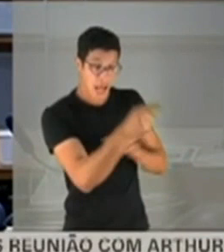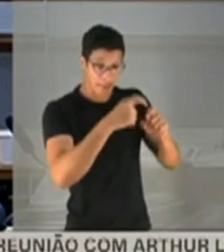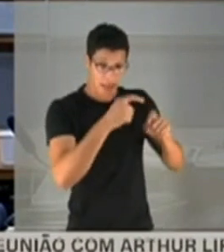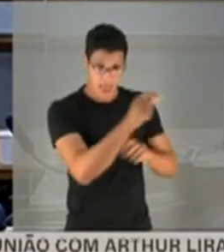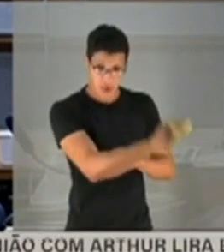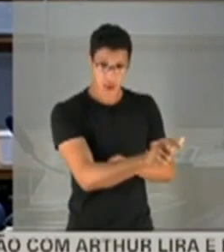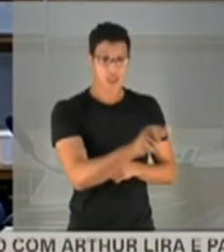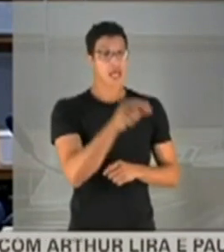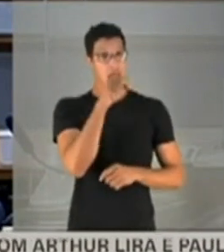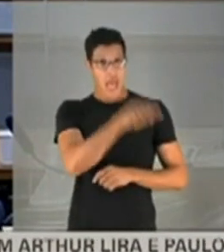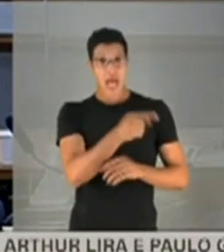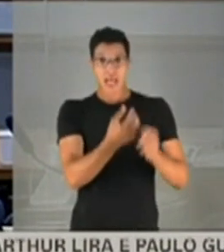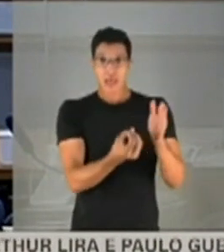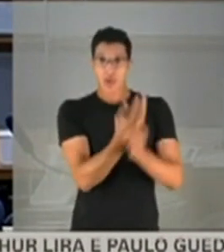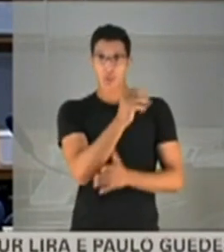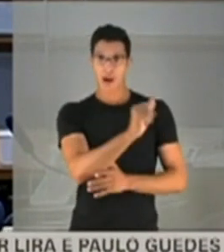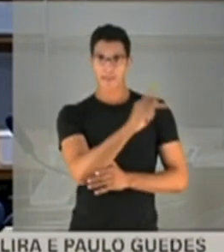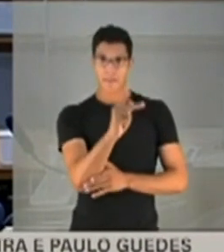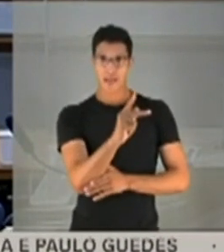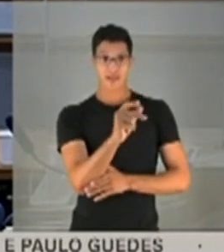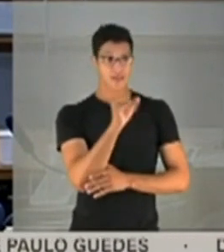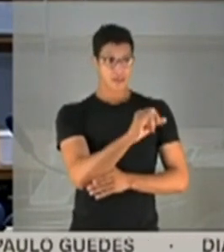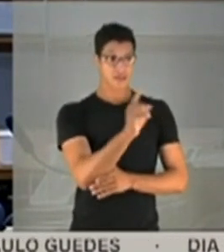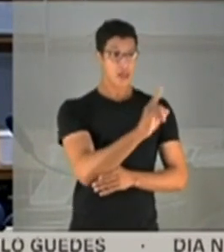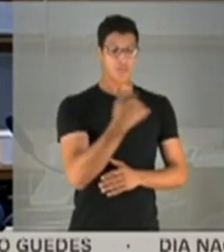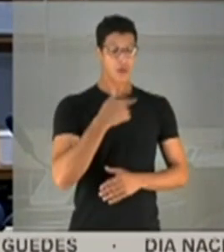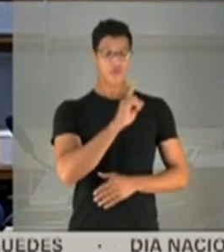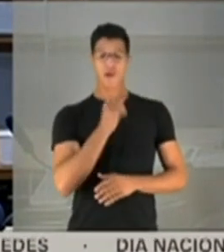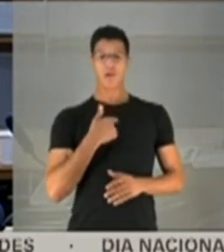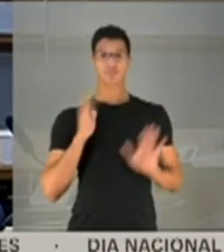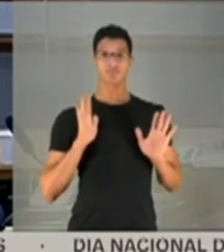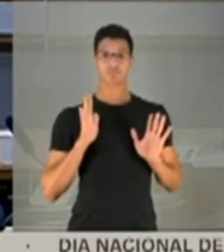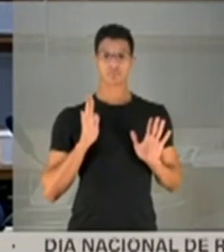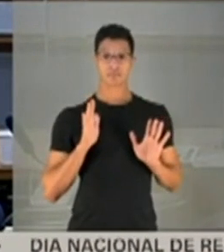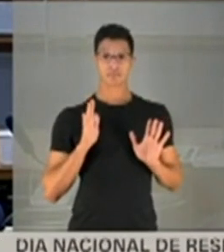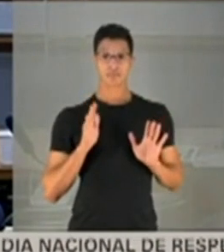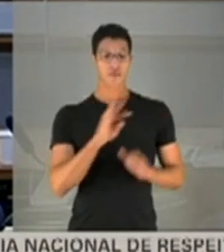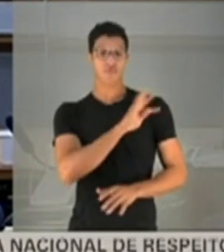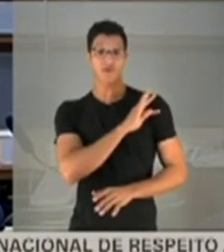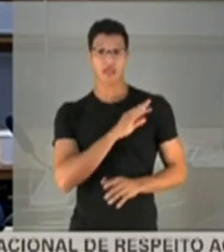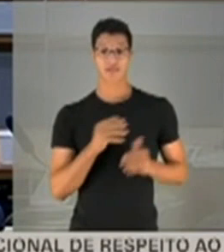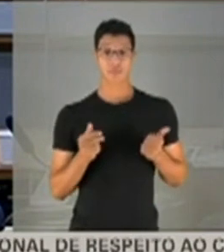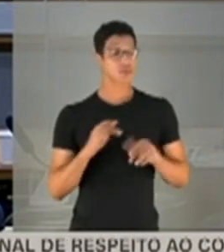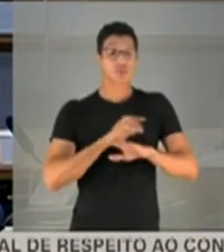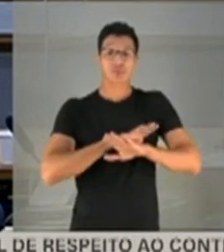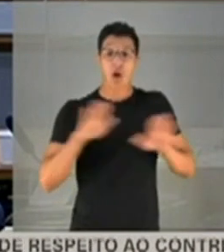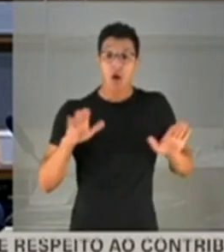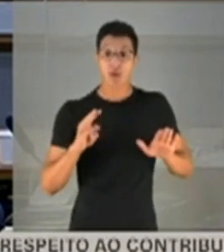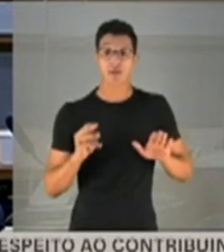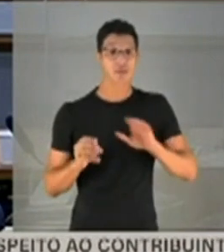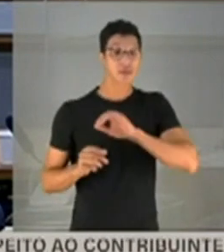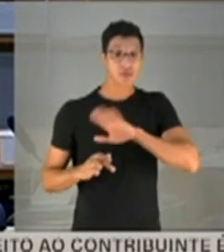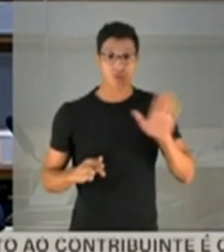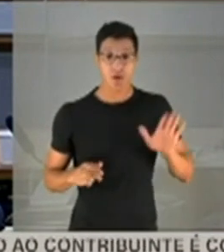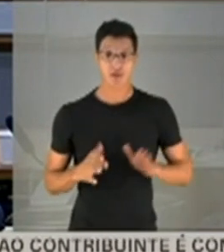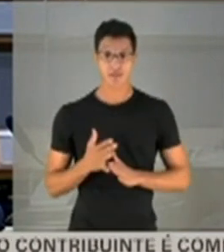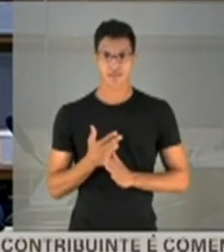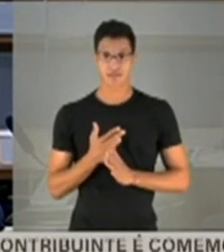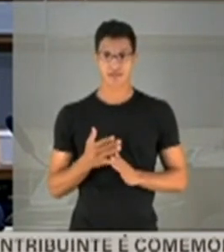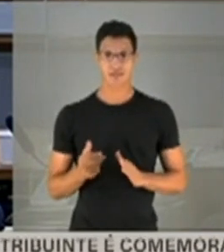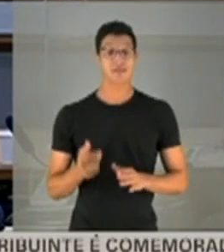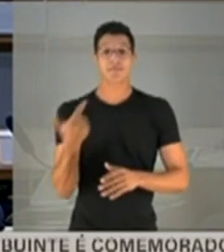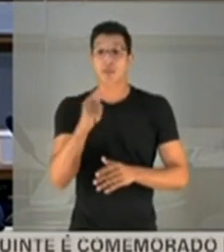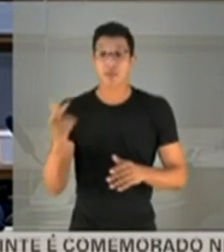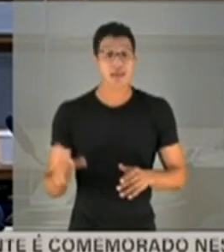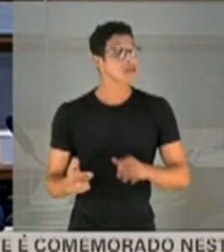ela é que criou o aplicativo. Se não foi ela, disse não, não fui eu. Foi os técnicos. É só isso. Mas ela tem informação sobre esse assunto, Não, não